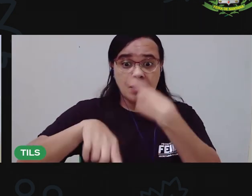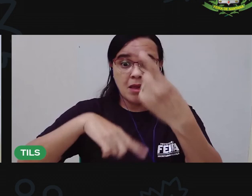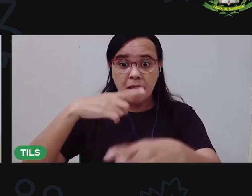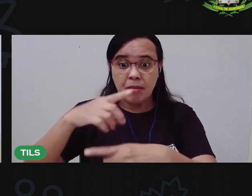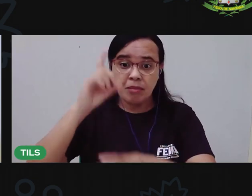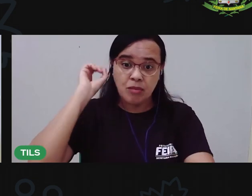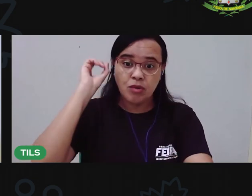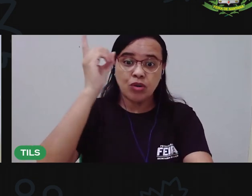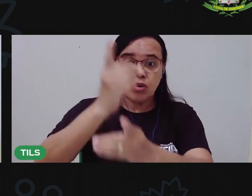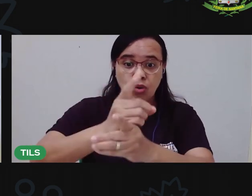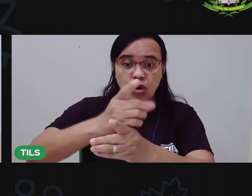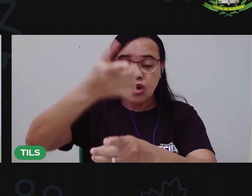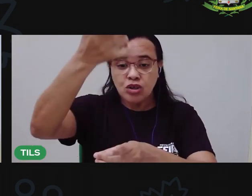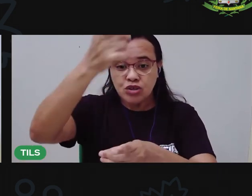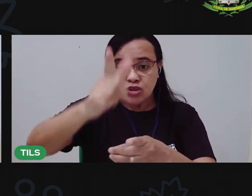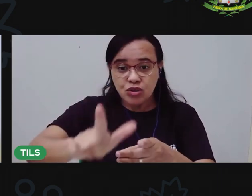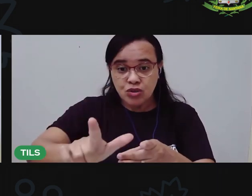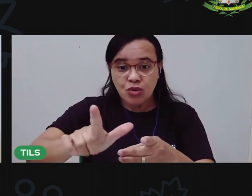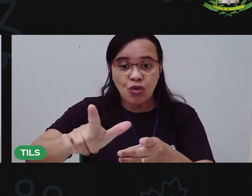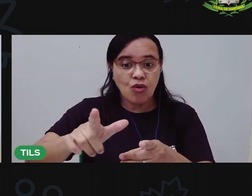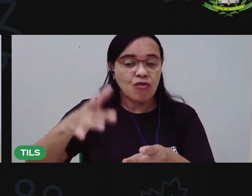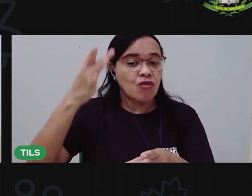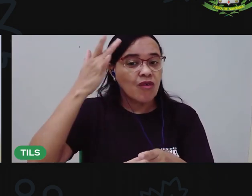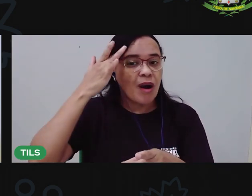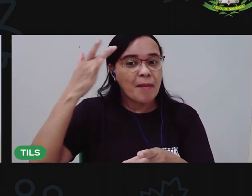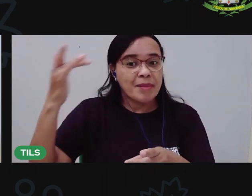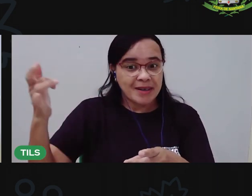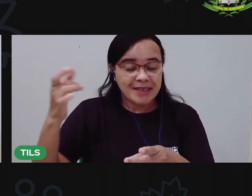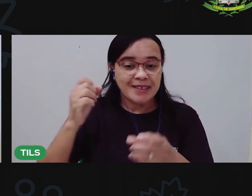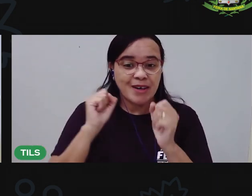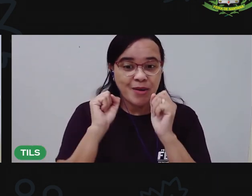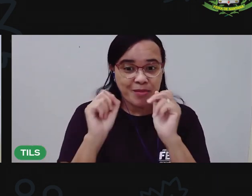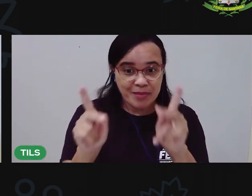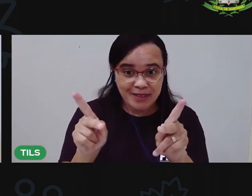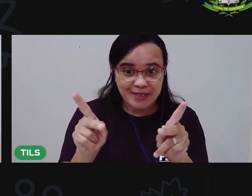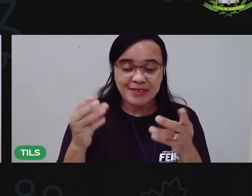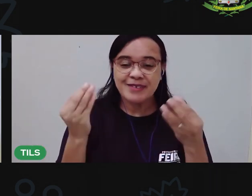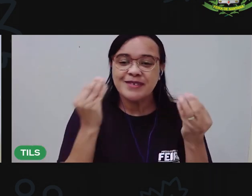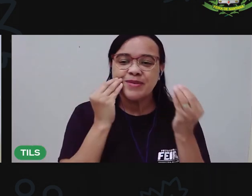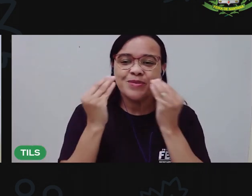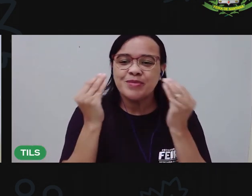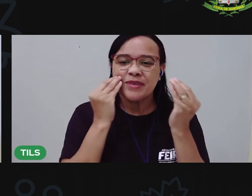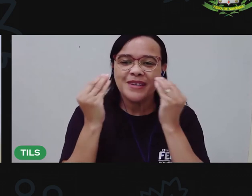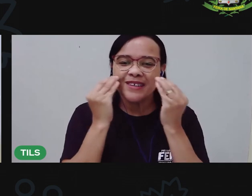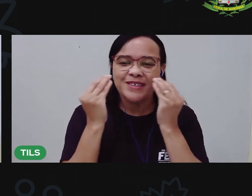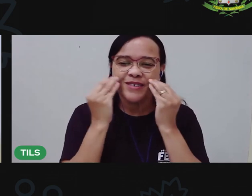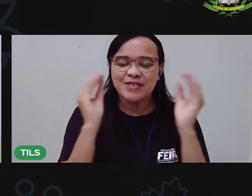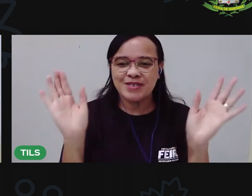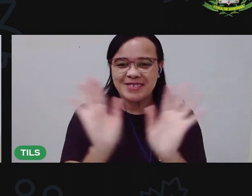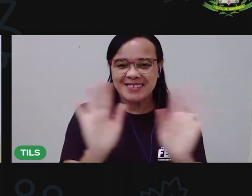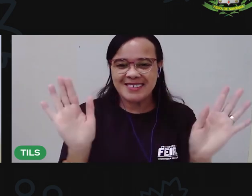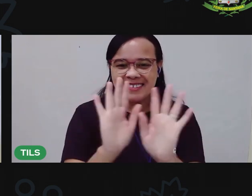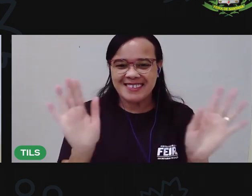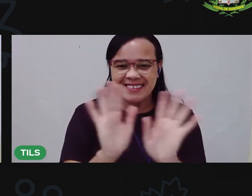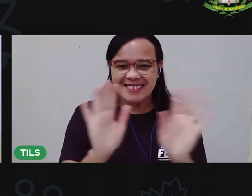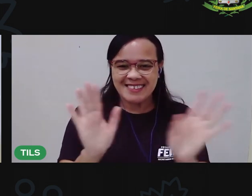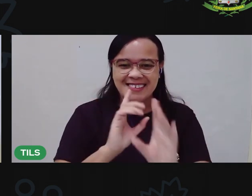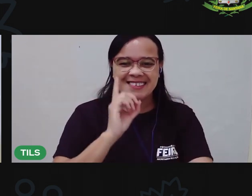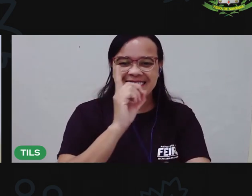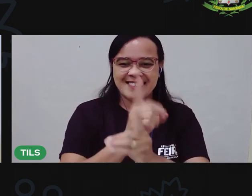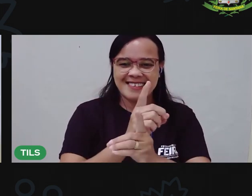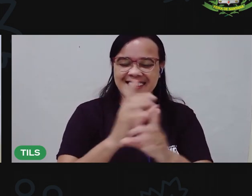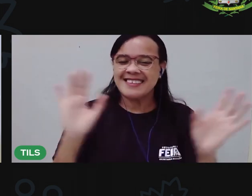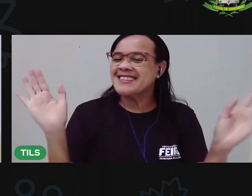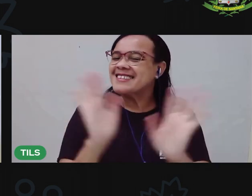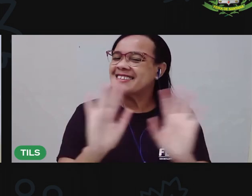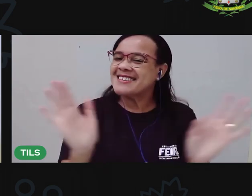próximo encontro Da aula de amanhã Tá bom? Um beijo grande Até lá Tchau Tchau